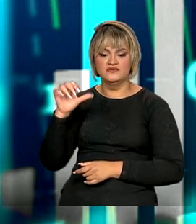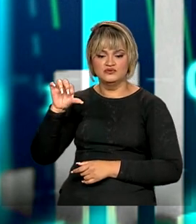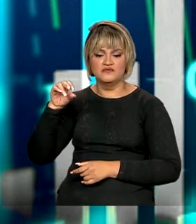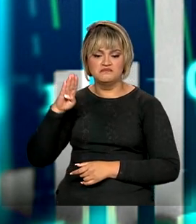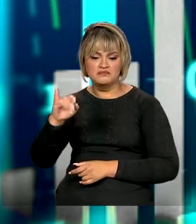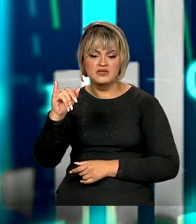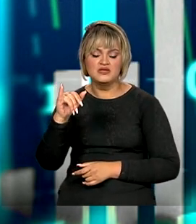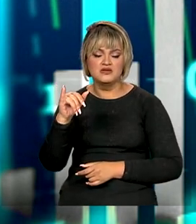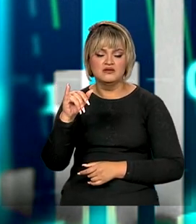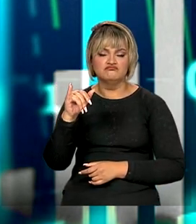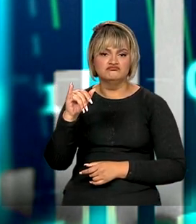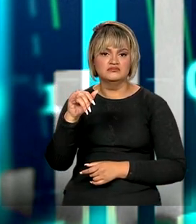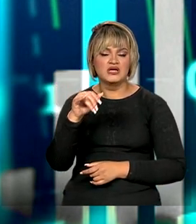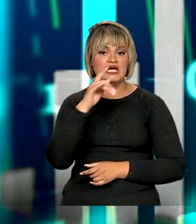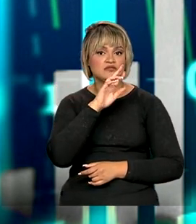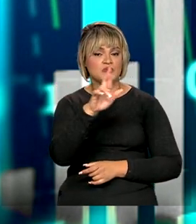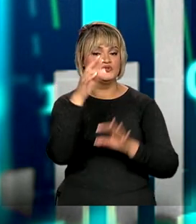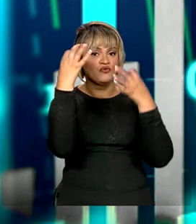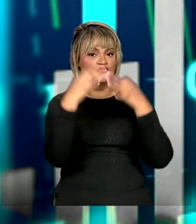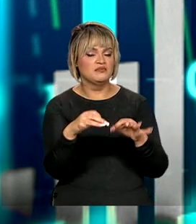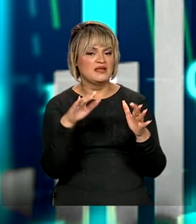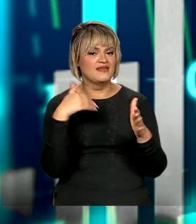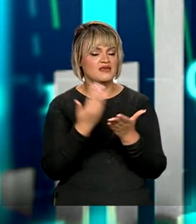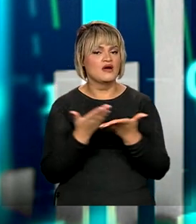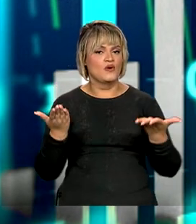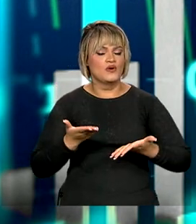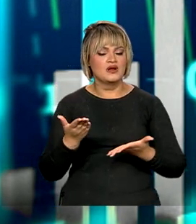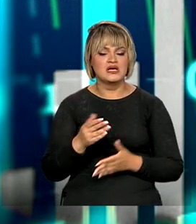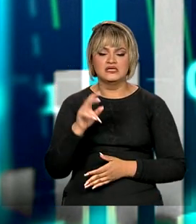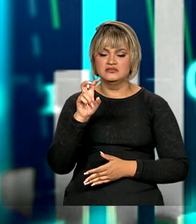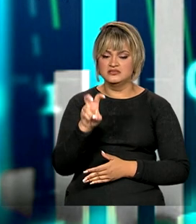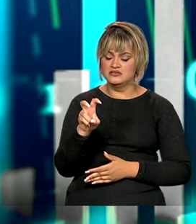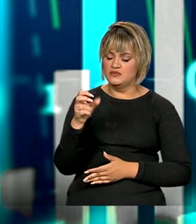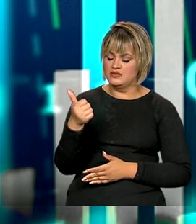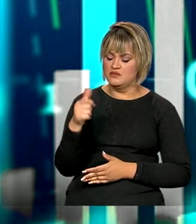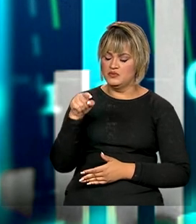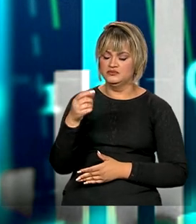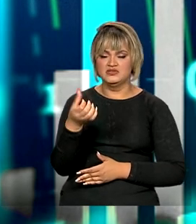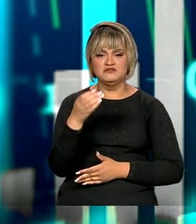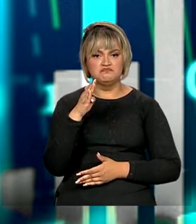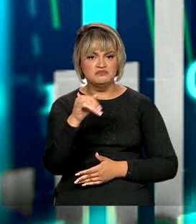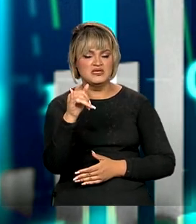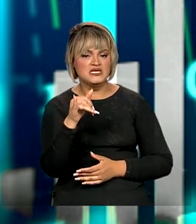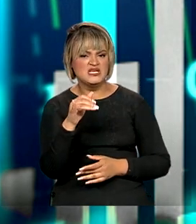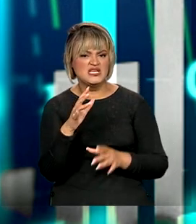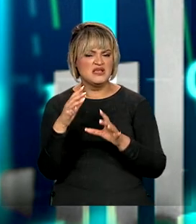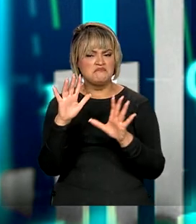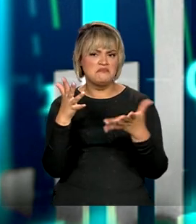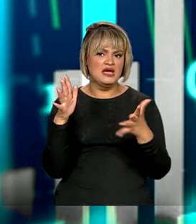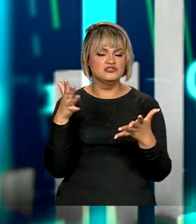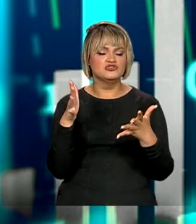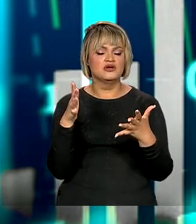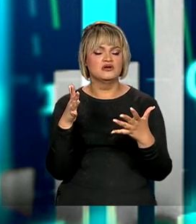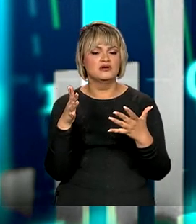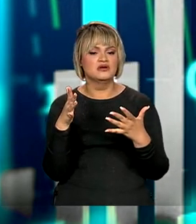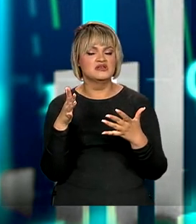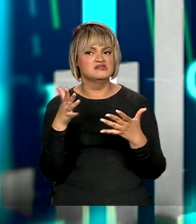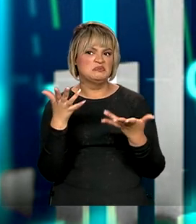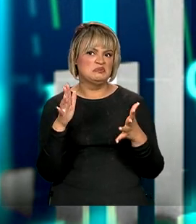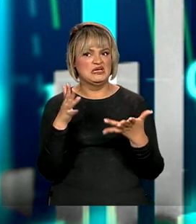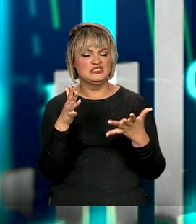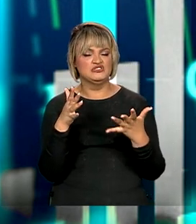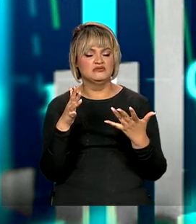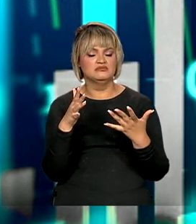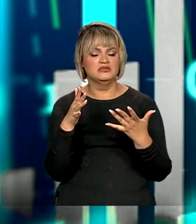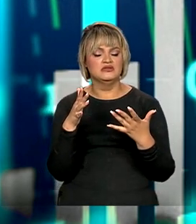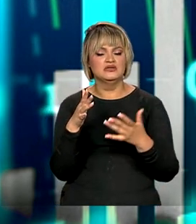com saldo já confirmado, até o momento, de 51,6 bilhões, gerando uma média, então, de um saldo